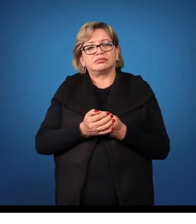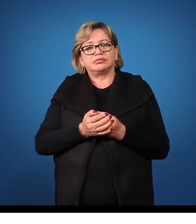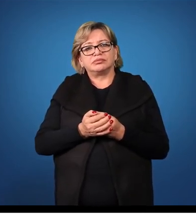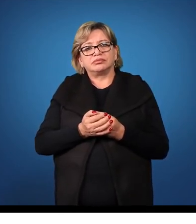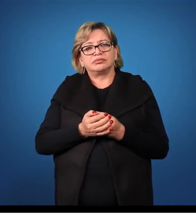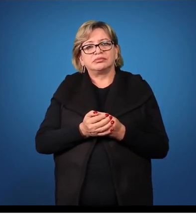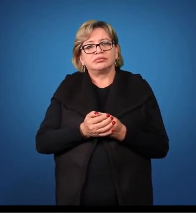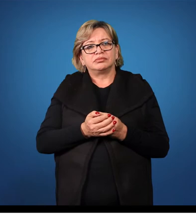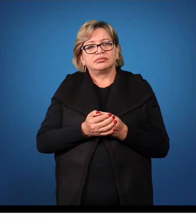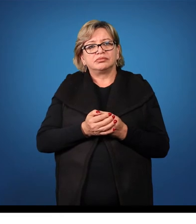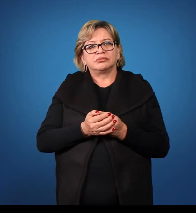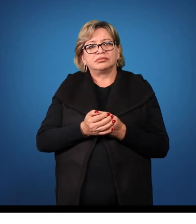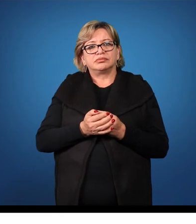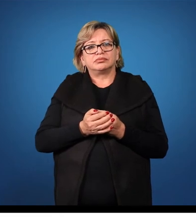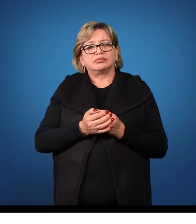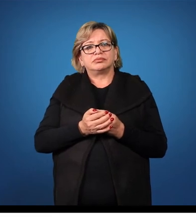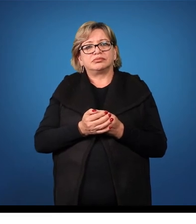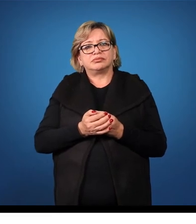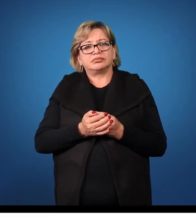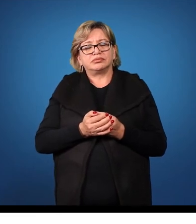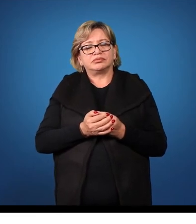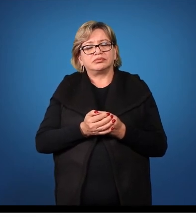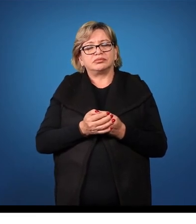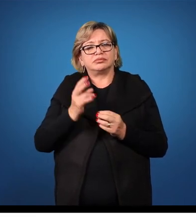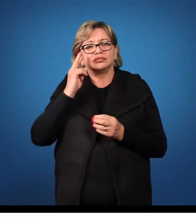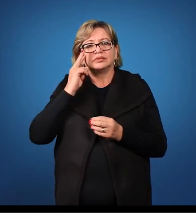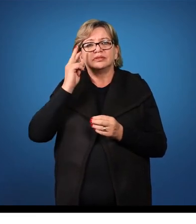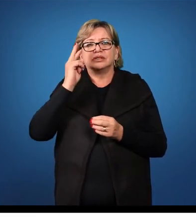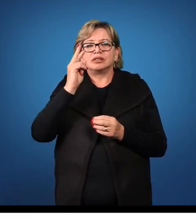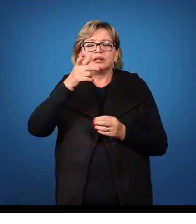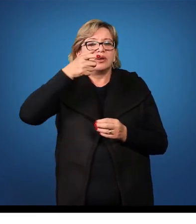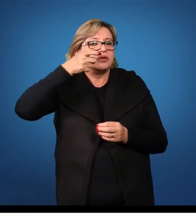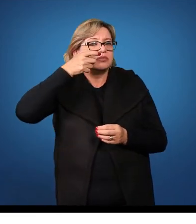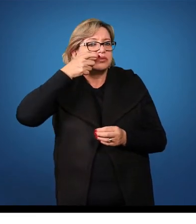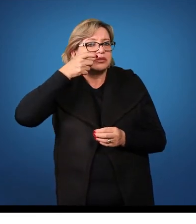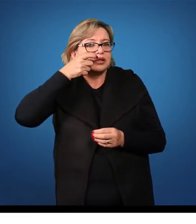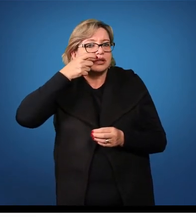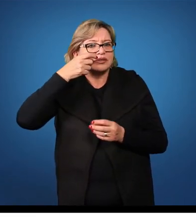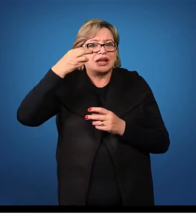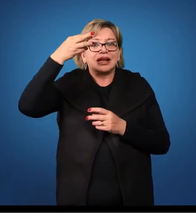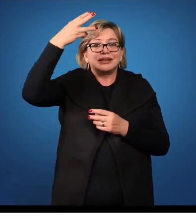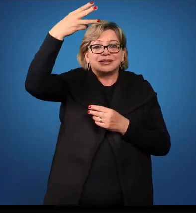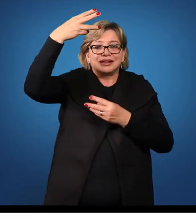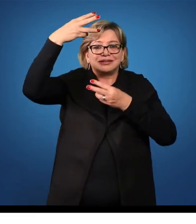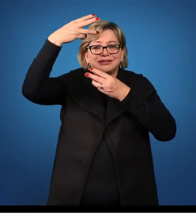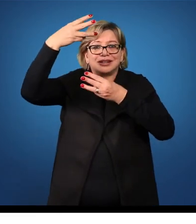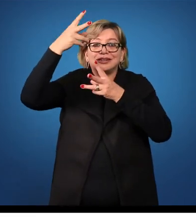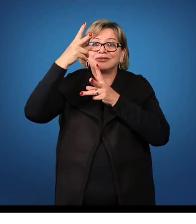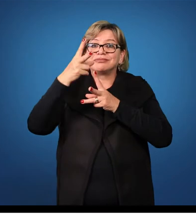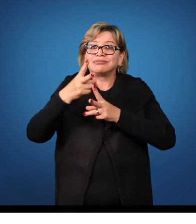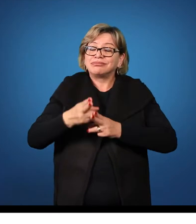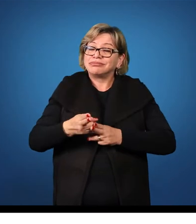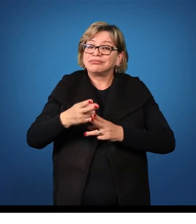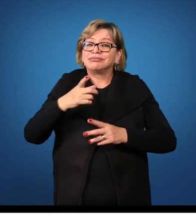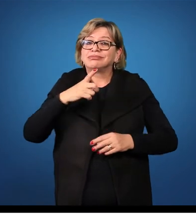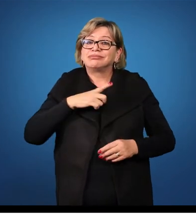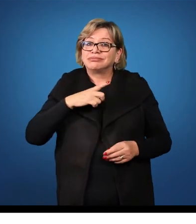no ablativo. Observem, três casos iguais, no